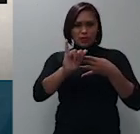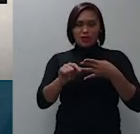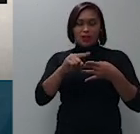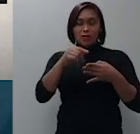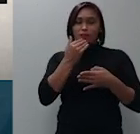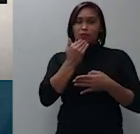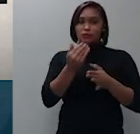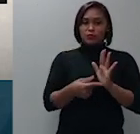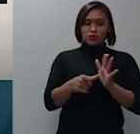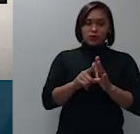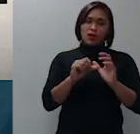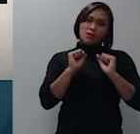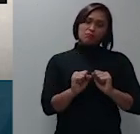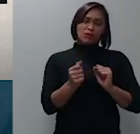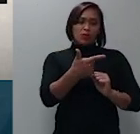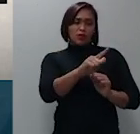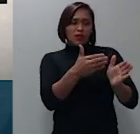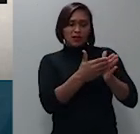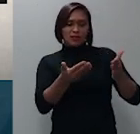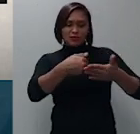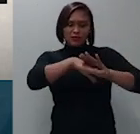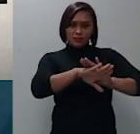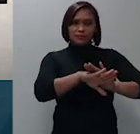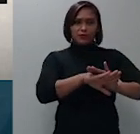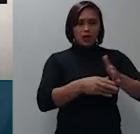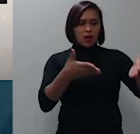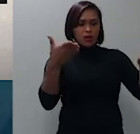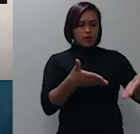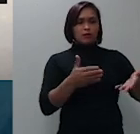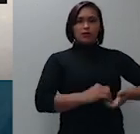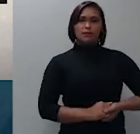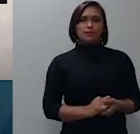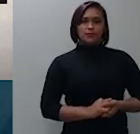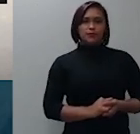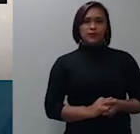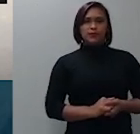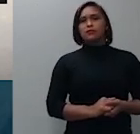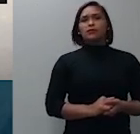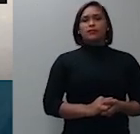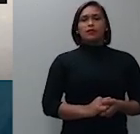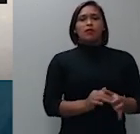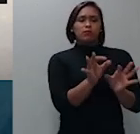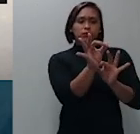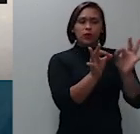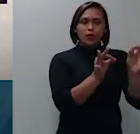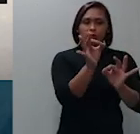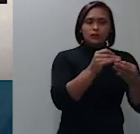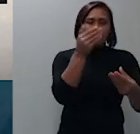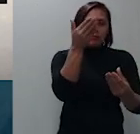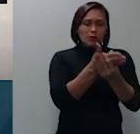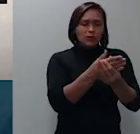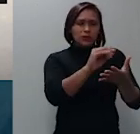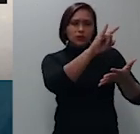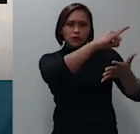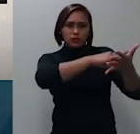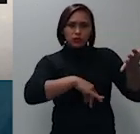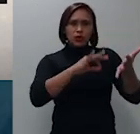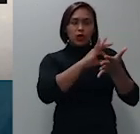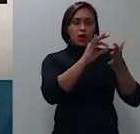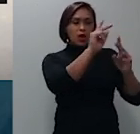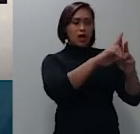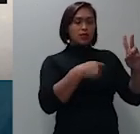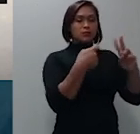preclusão nesse momento Marinoni organizado o processo por escritos as partes tem direito de pedir